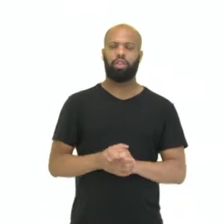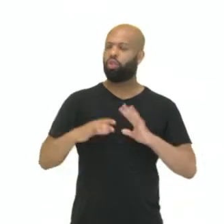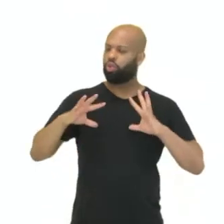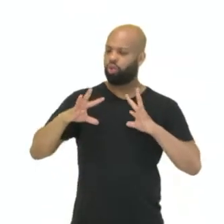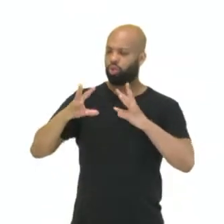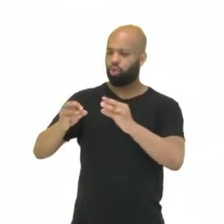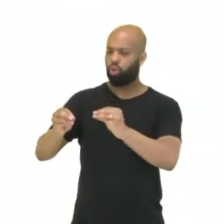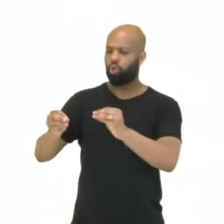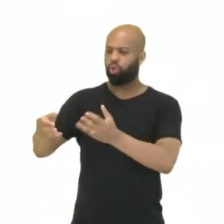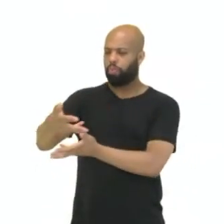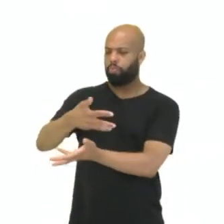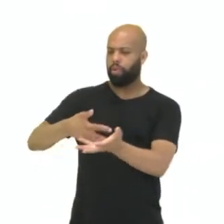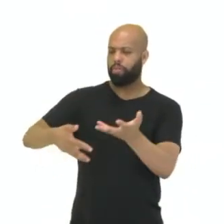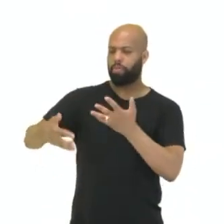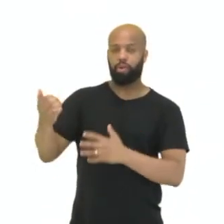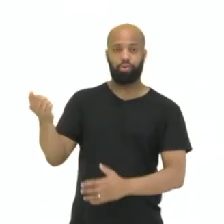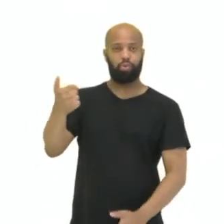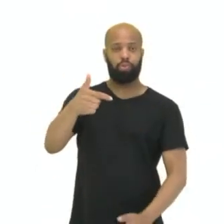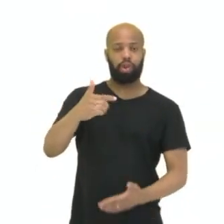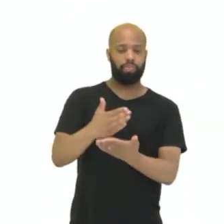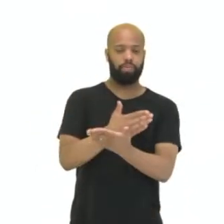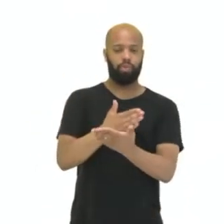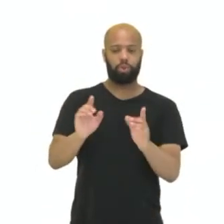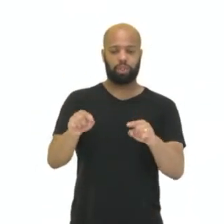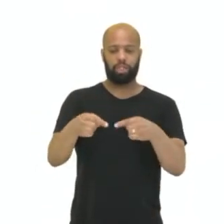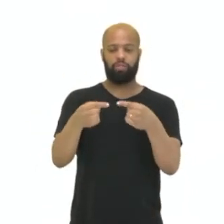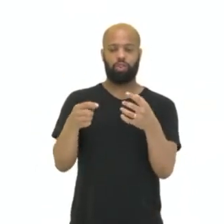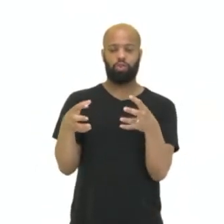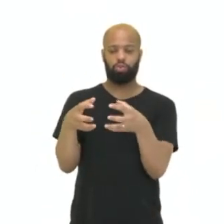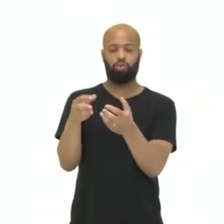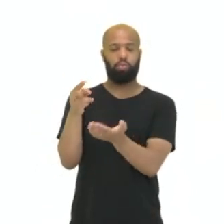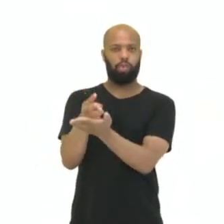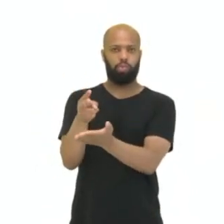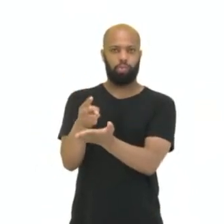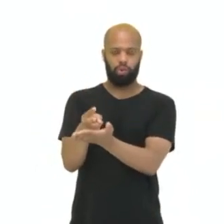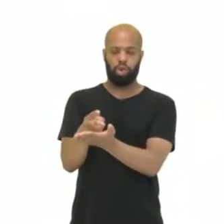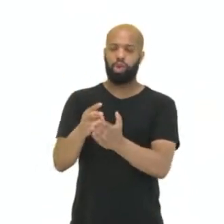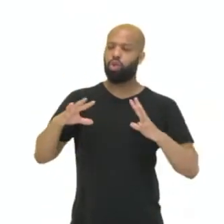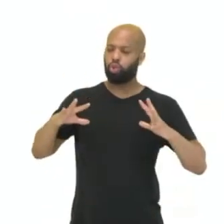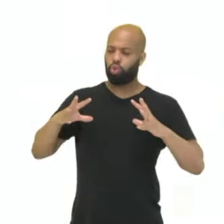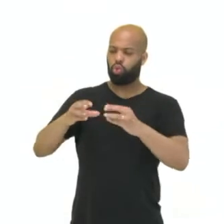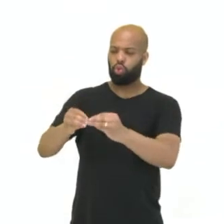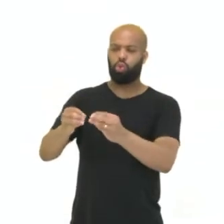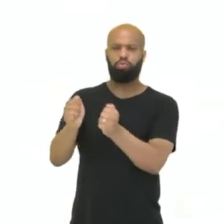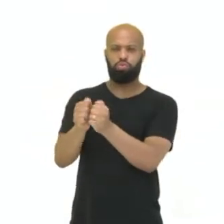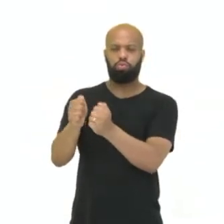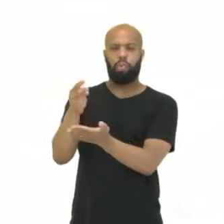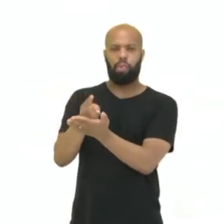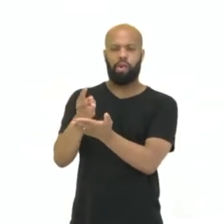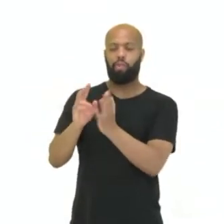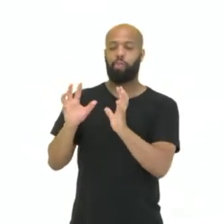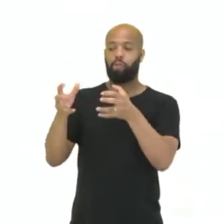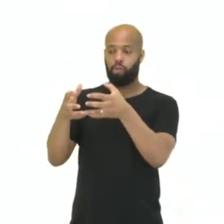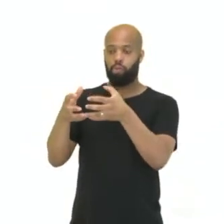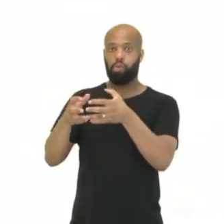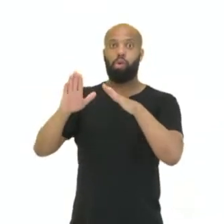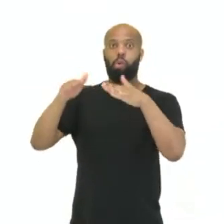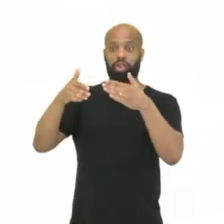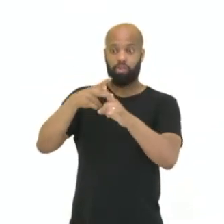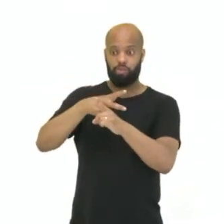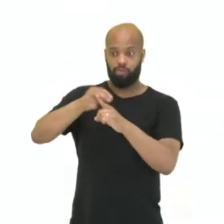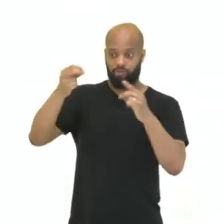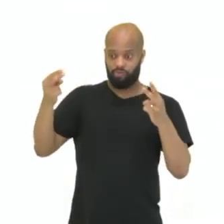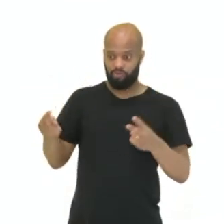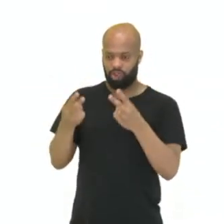superar um desafio comum e pelo prazer de jogar. Todos fazem parte do mesmo time e o resultado é compartilhado.